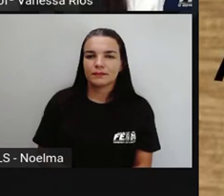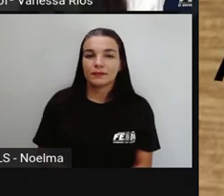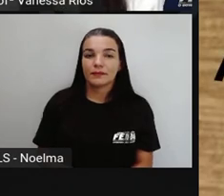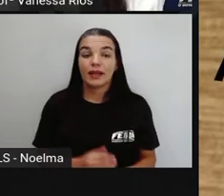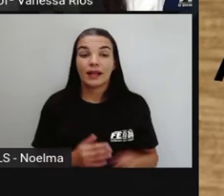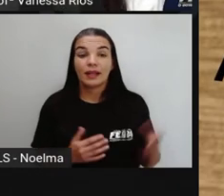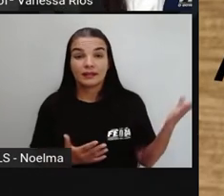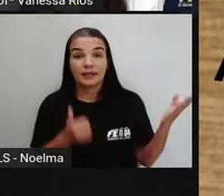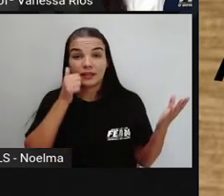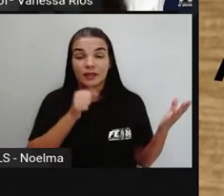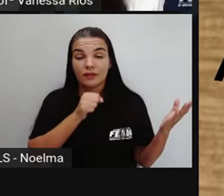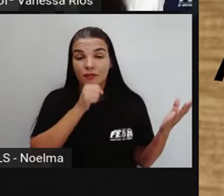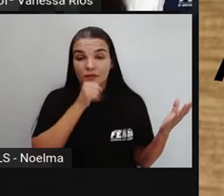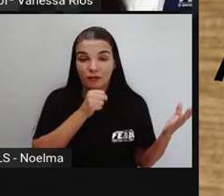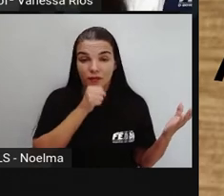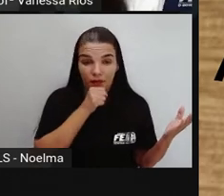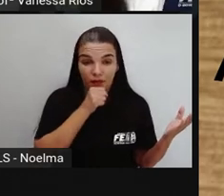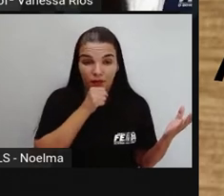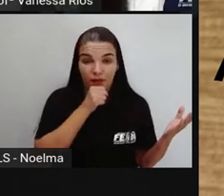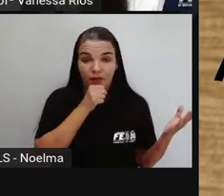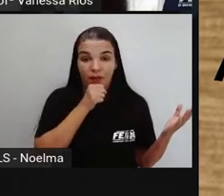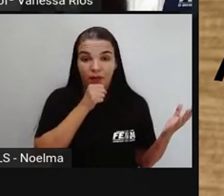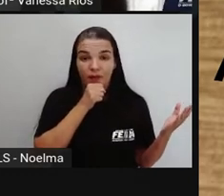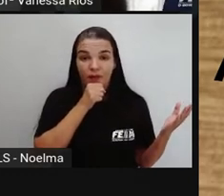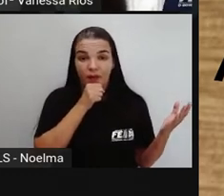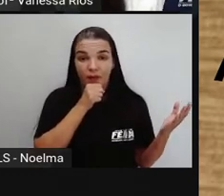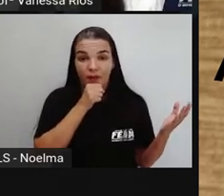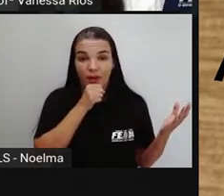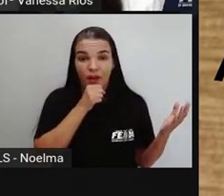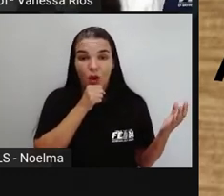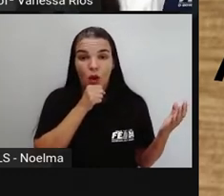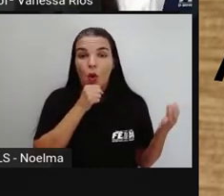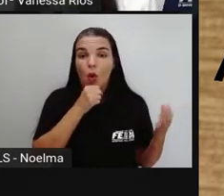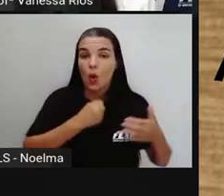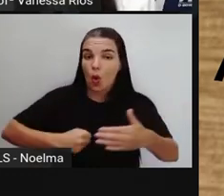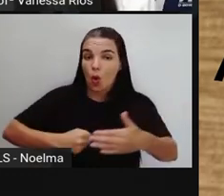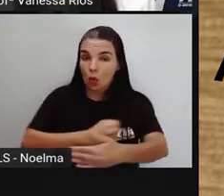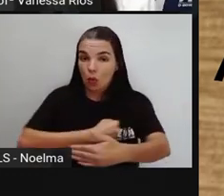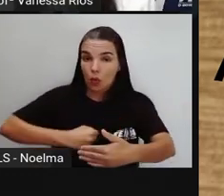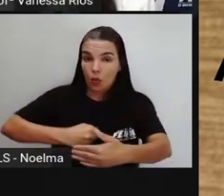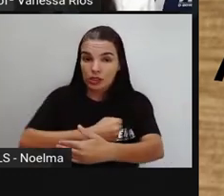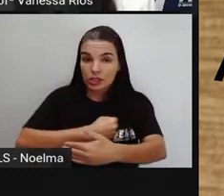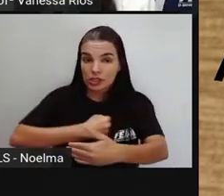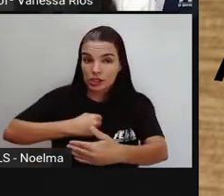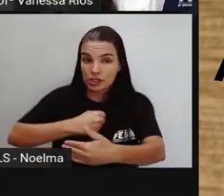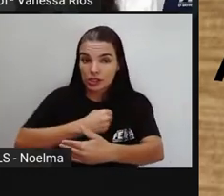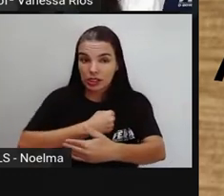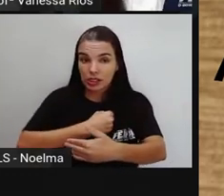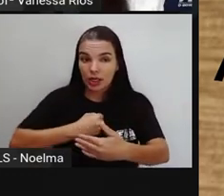As avós, olha só, cozinham muito bem.